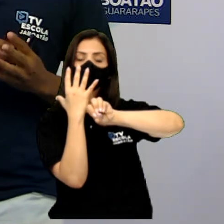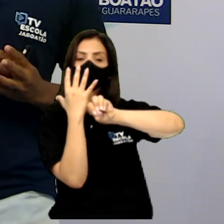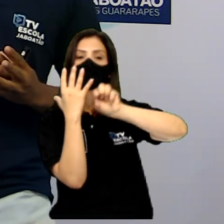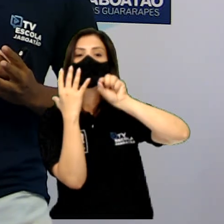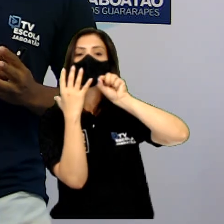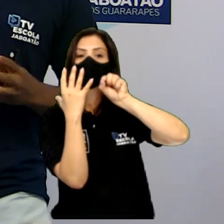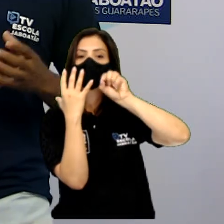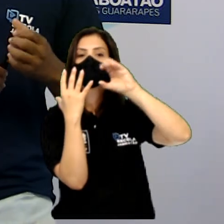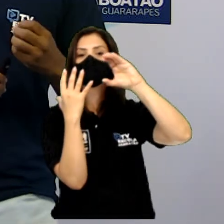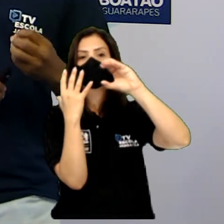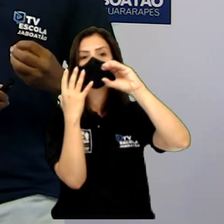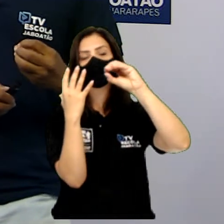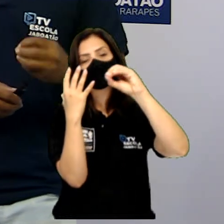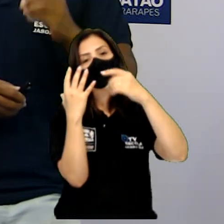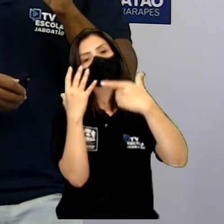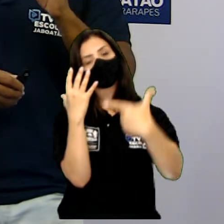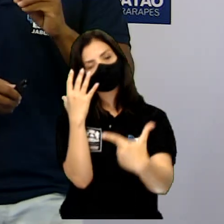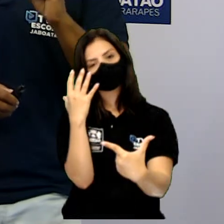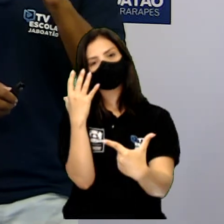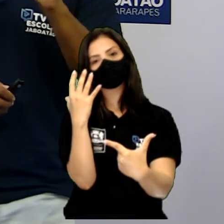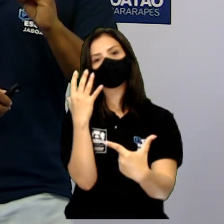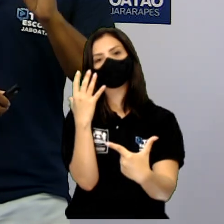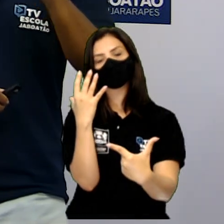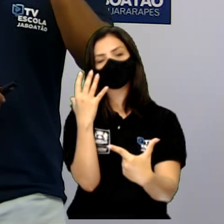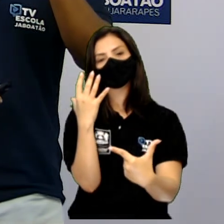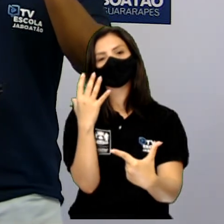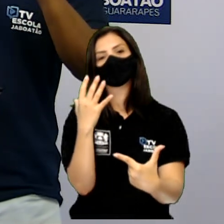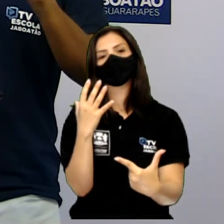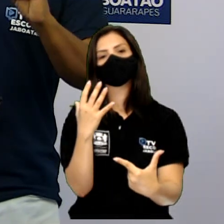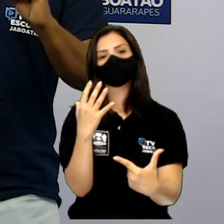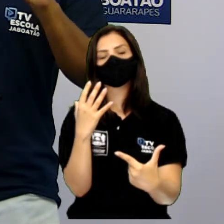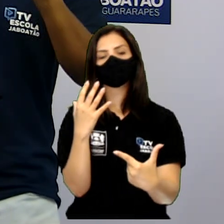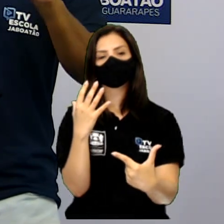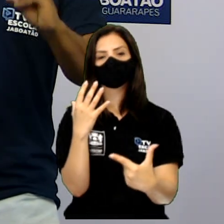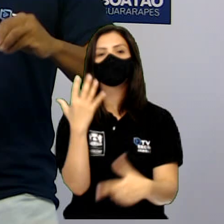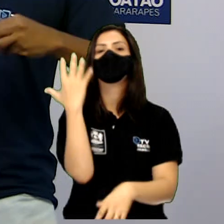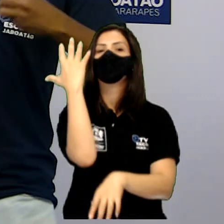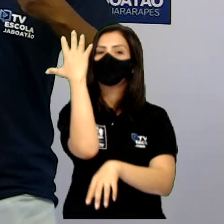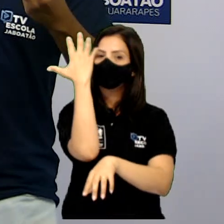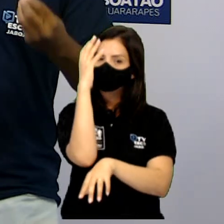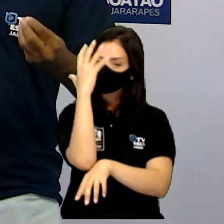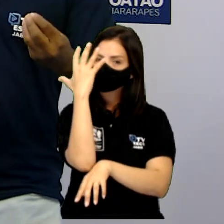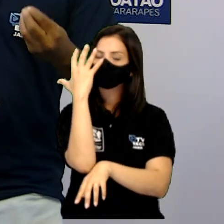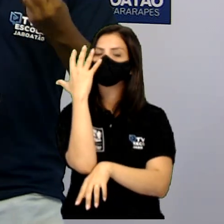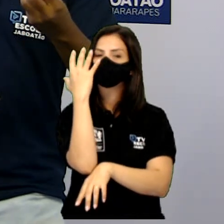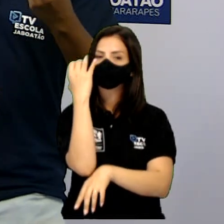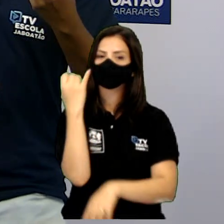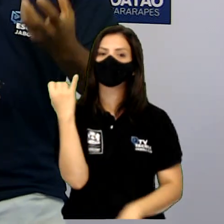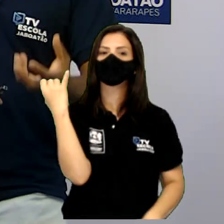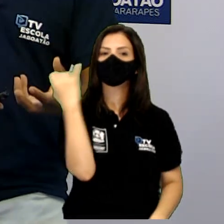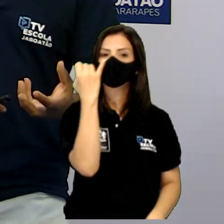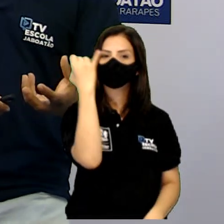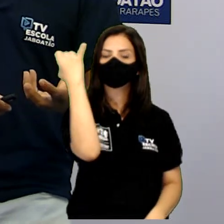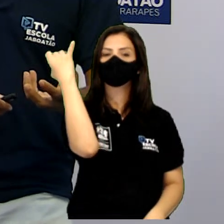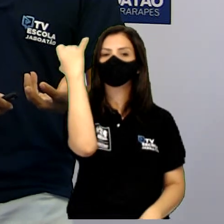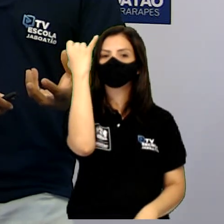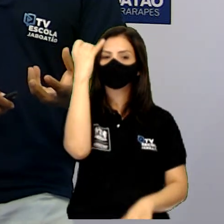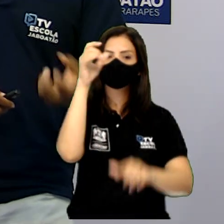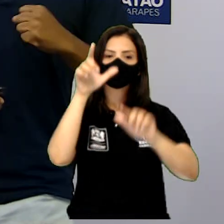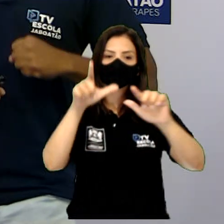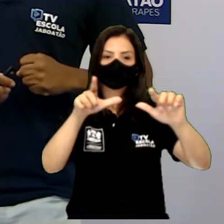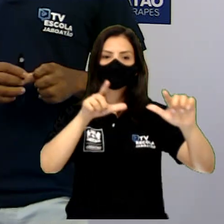CO2, o gás carbônico. Por isso que as plantas são tão importantes para o ambiente.